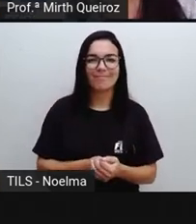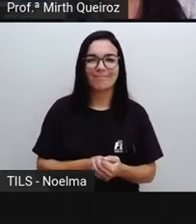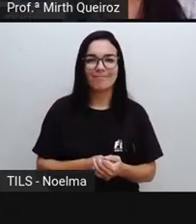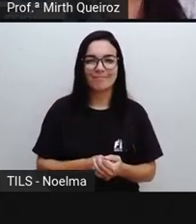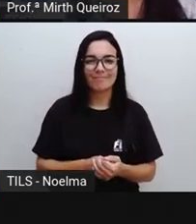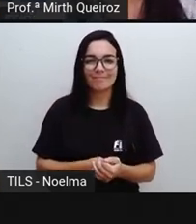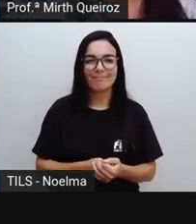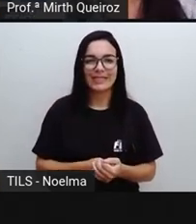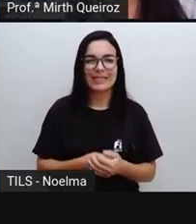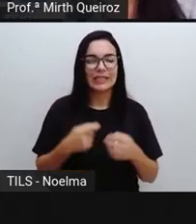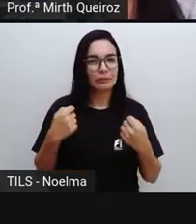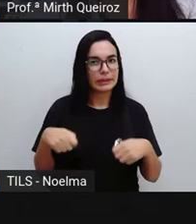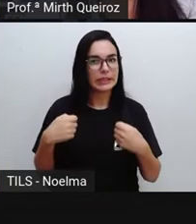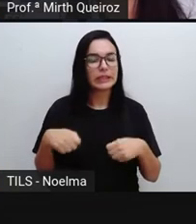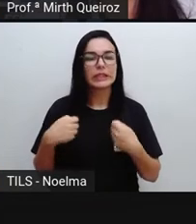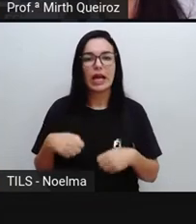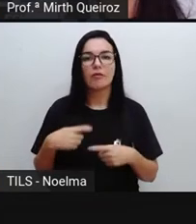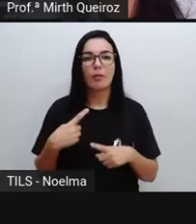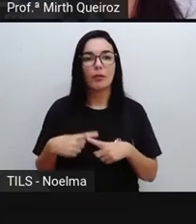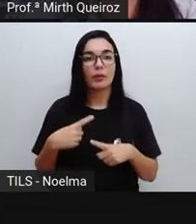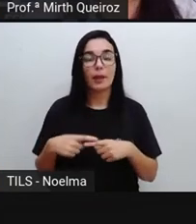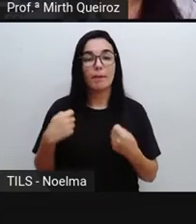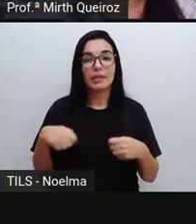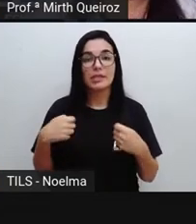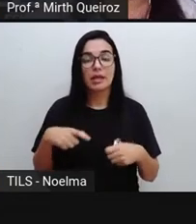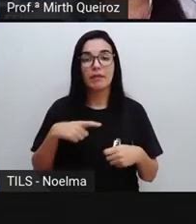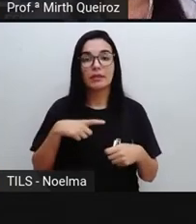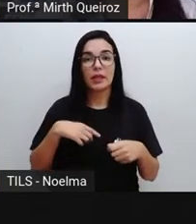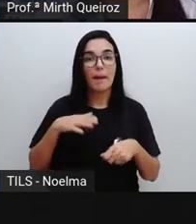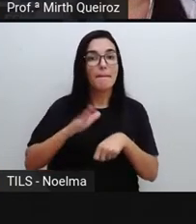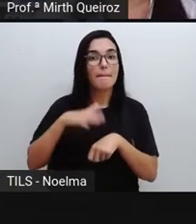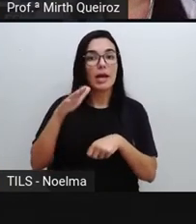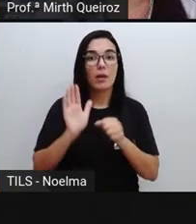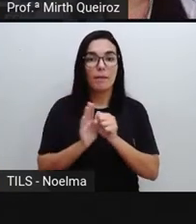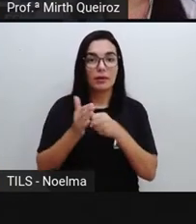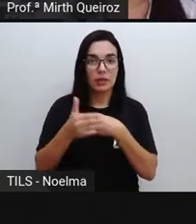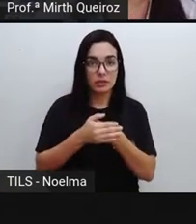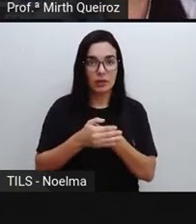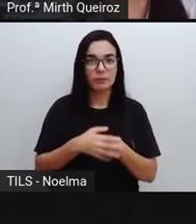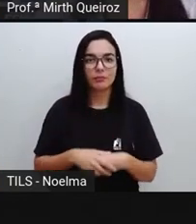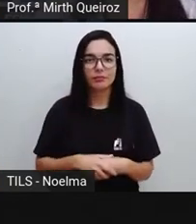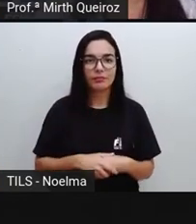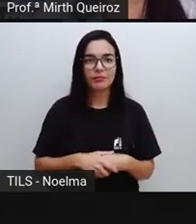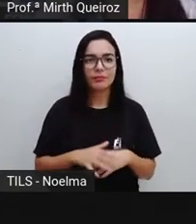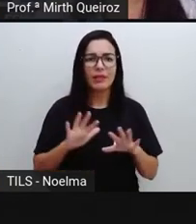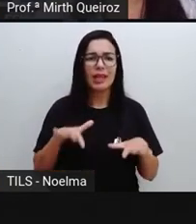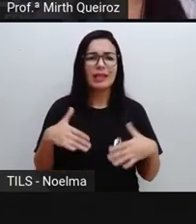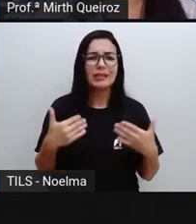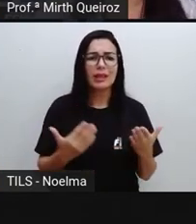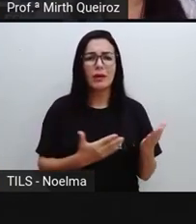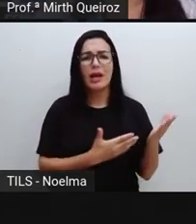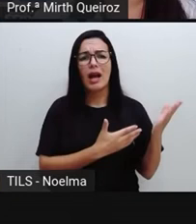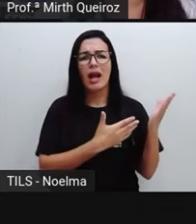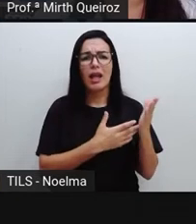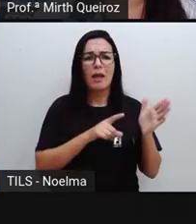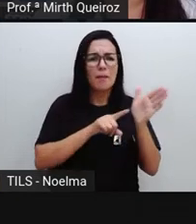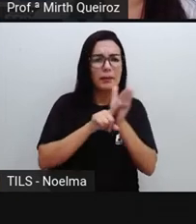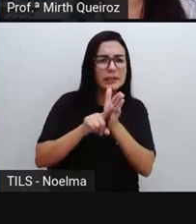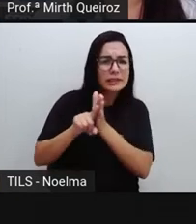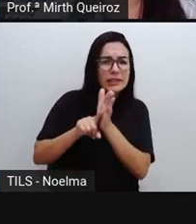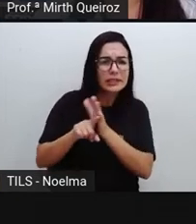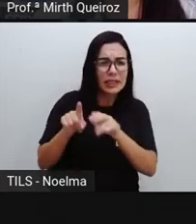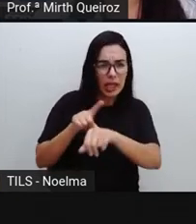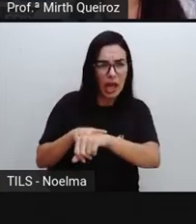necessitavam para que nós tivéssemos uma maior proteção aí contra essa doença. De acordo com uma pesquisa, na